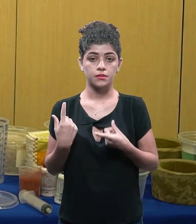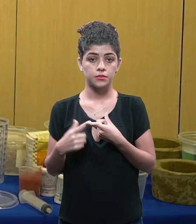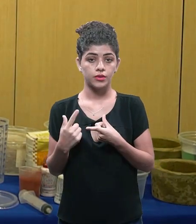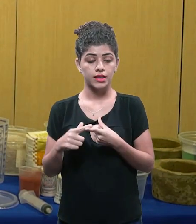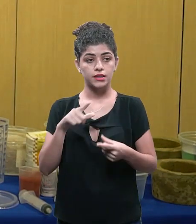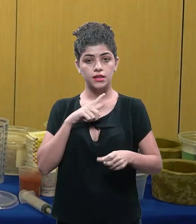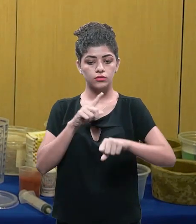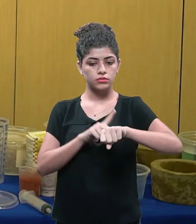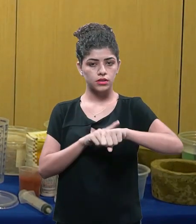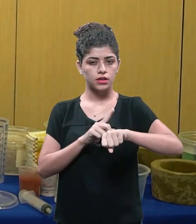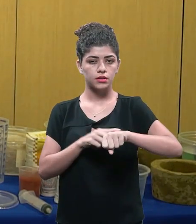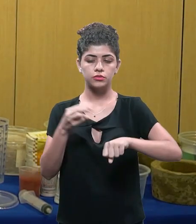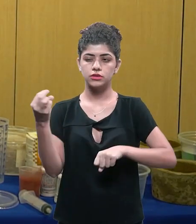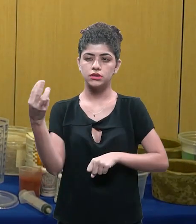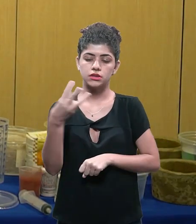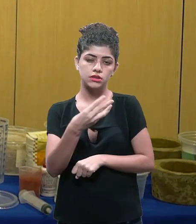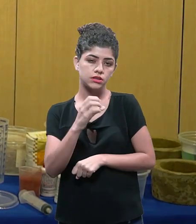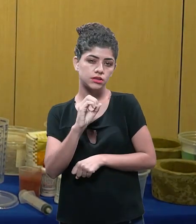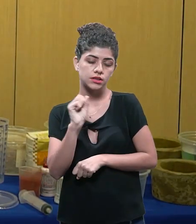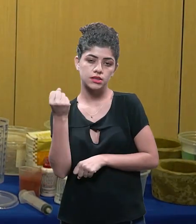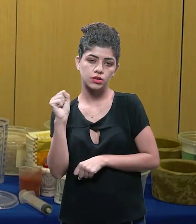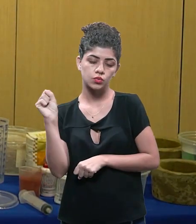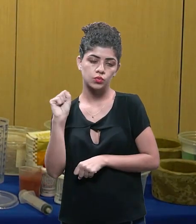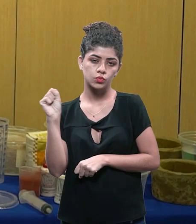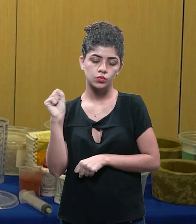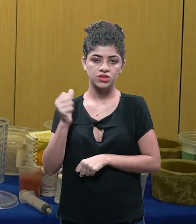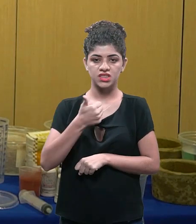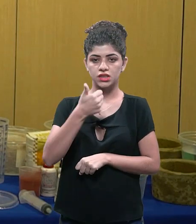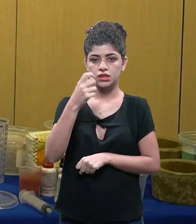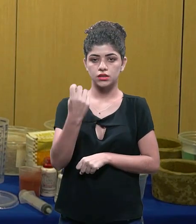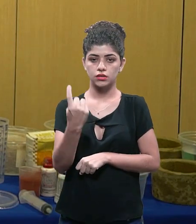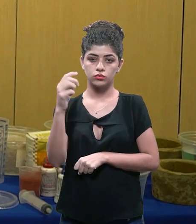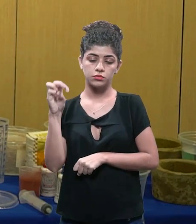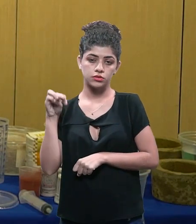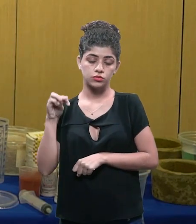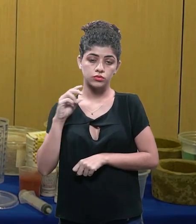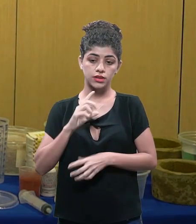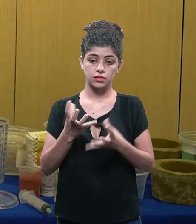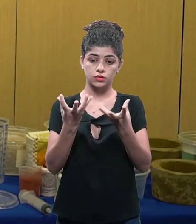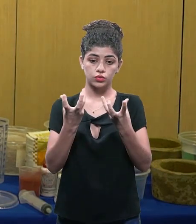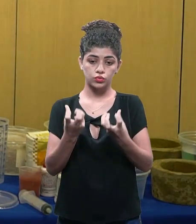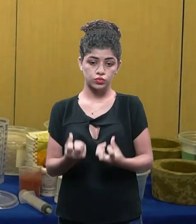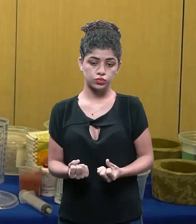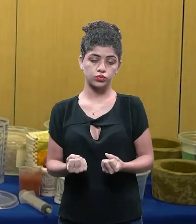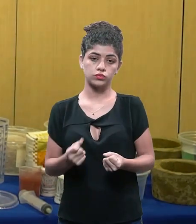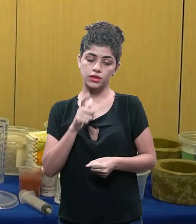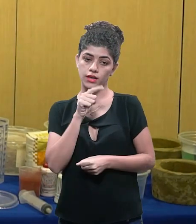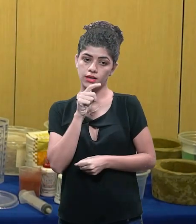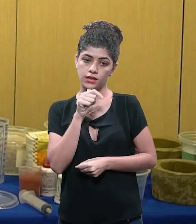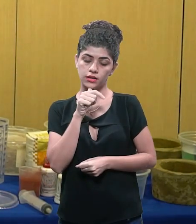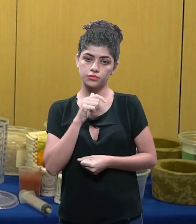da fibra da madeira porque vai dar um tempinho de 30 segundos ao minuto para que para essa madeira